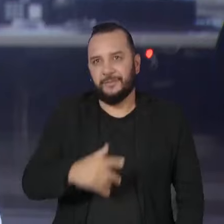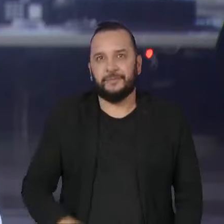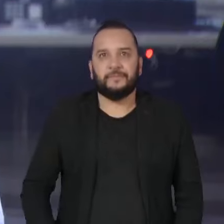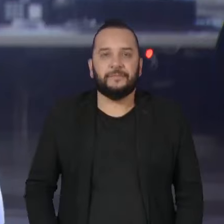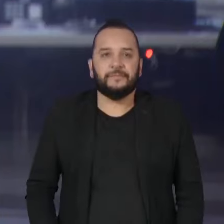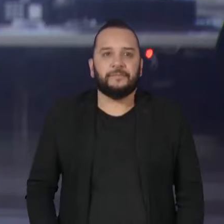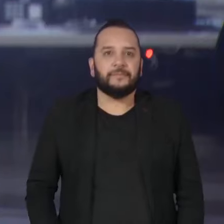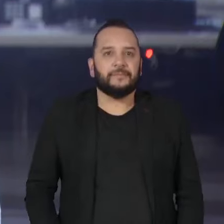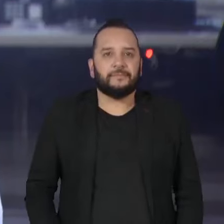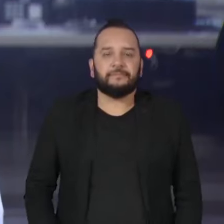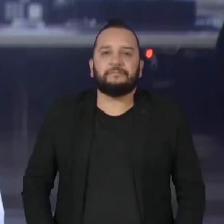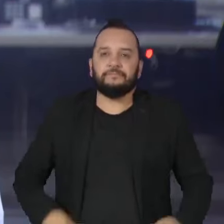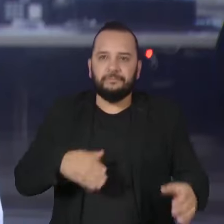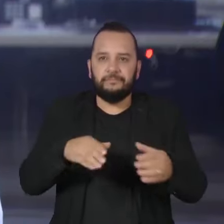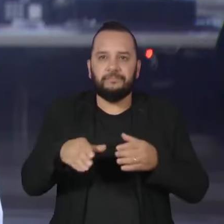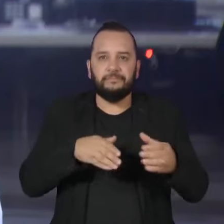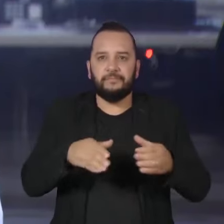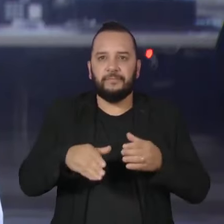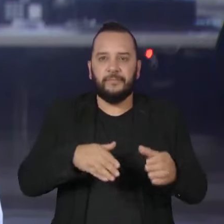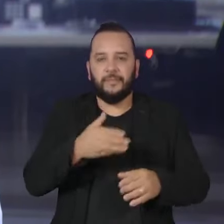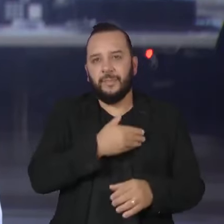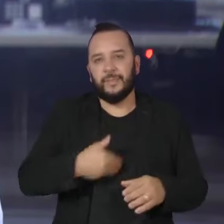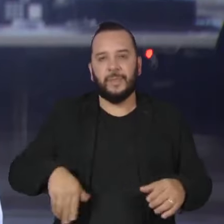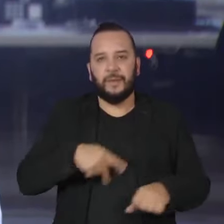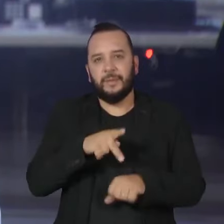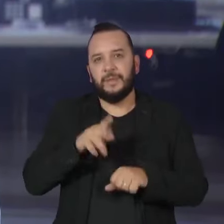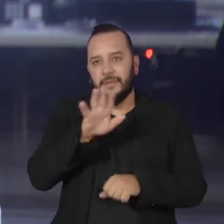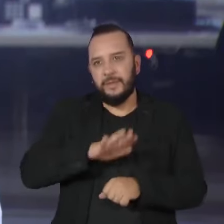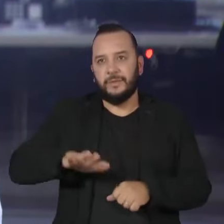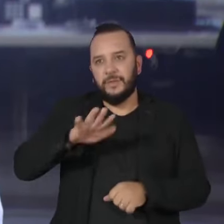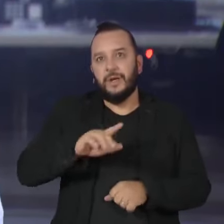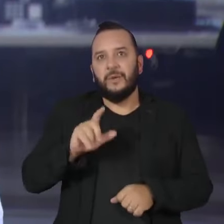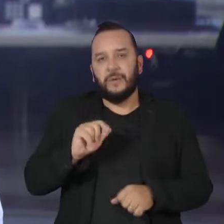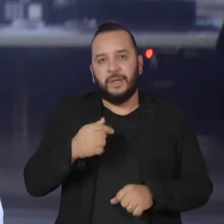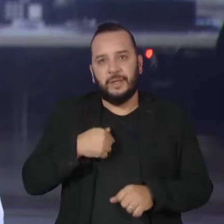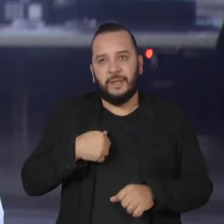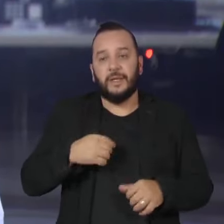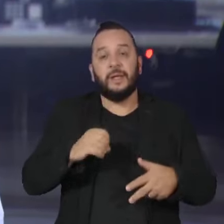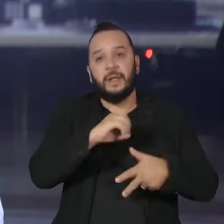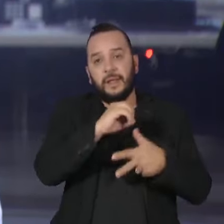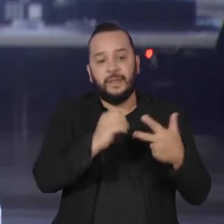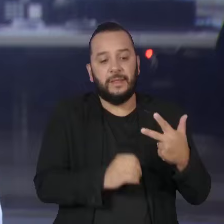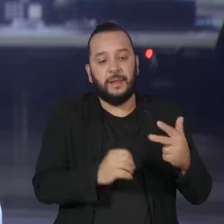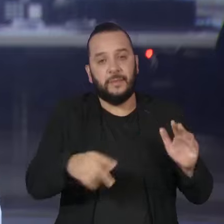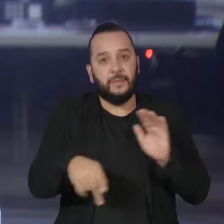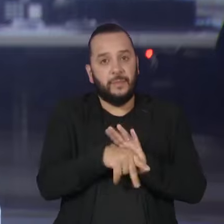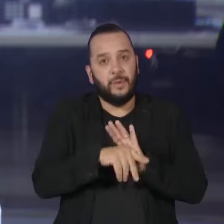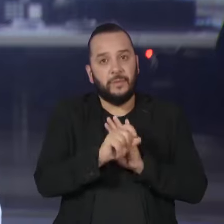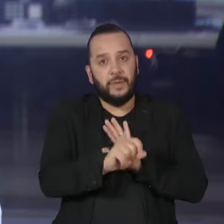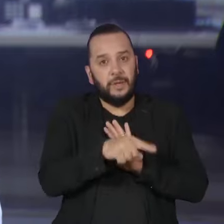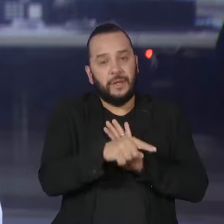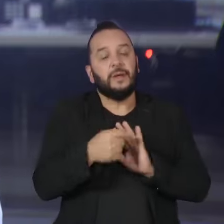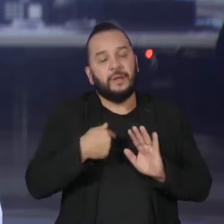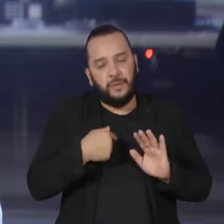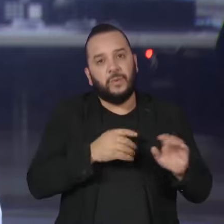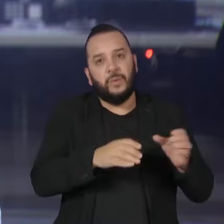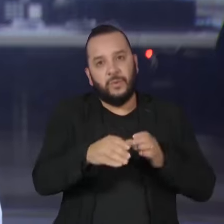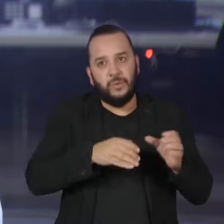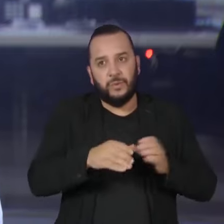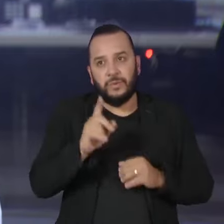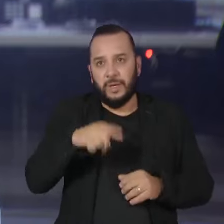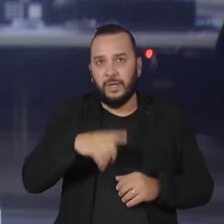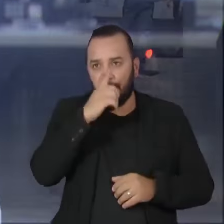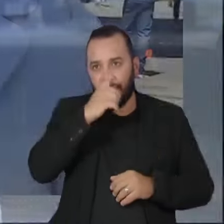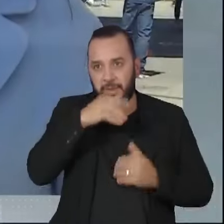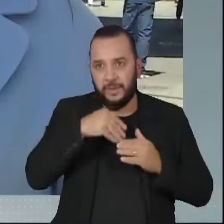O Concurso Público Nacional Unificado, conhecido como Enem dos Concursos, está marcado para o próximo domingo. A